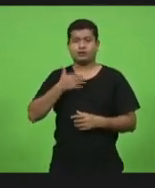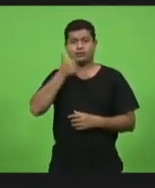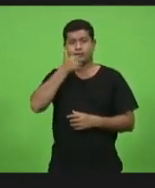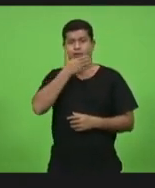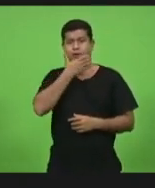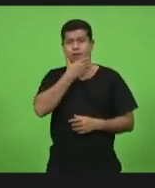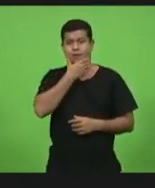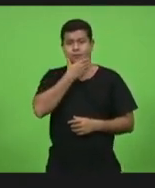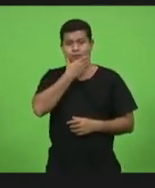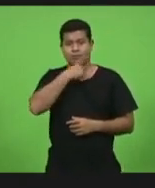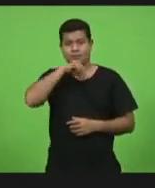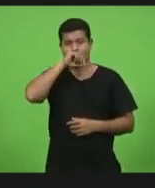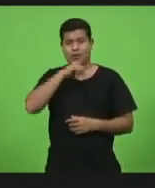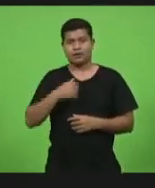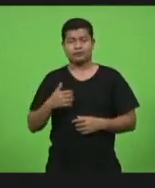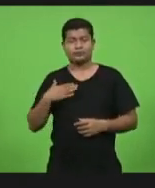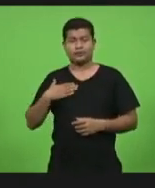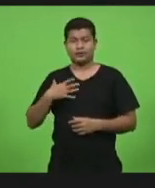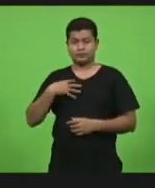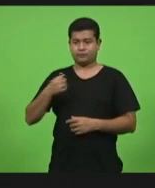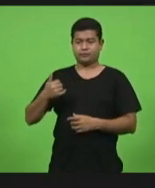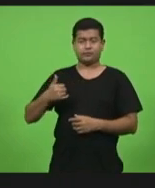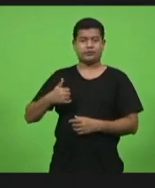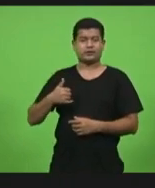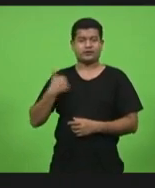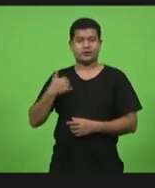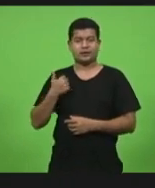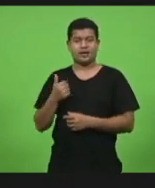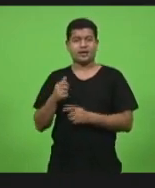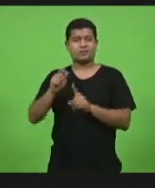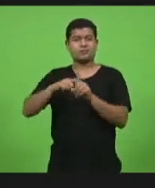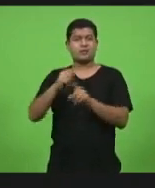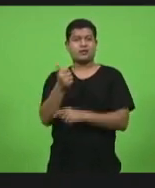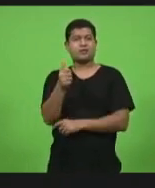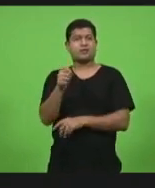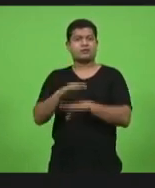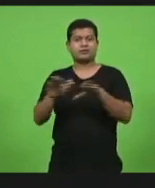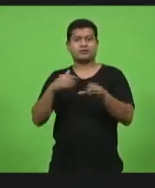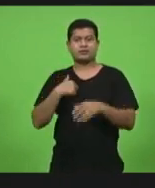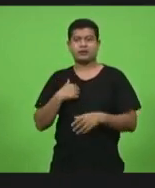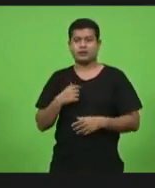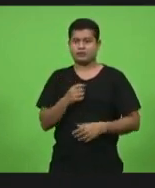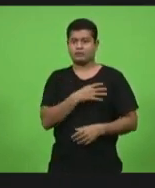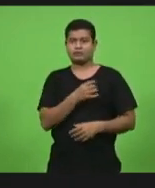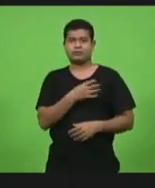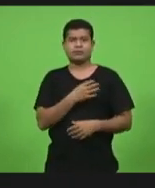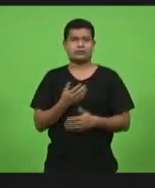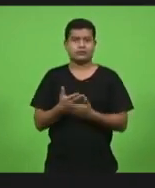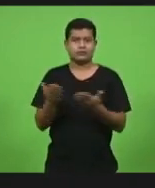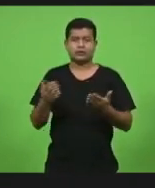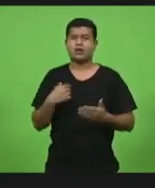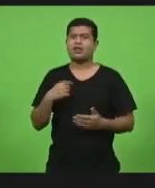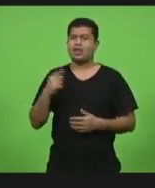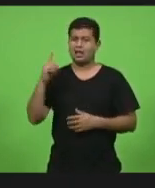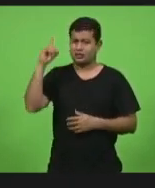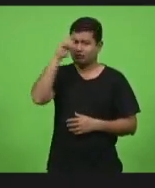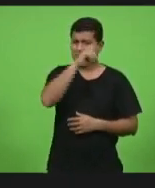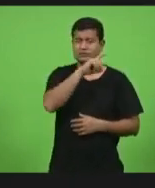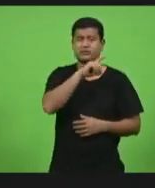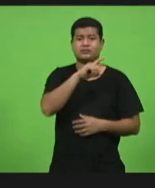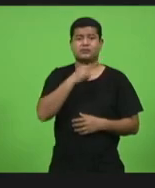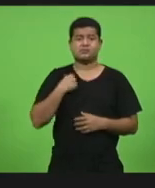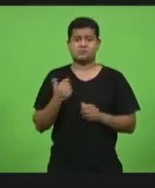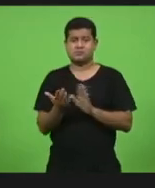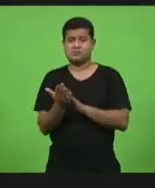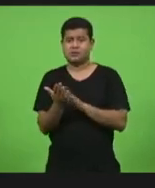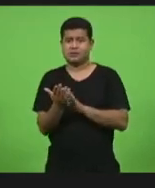quando eu ouvi essa matéria eu realmente eu fiquei com medo de falar sobre esse assunto que é um assunto muito complexo mesmo parabéns por